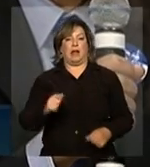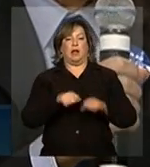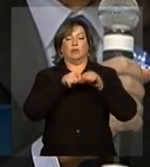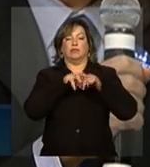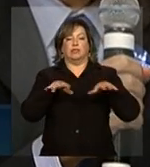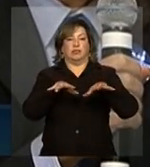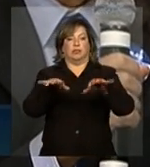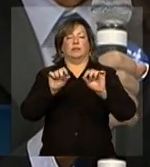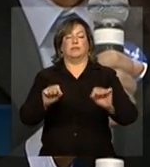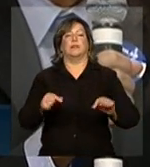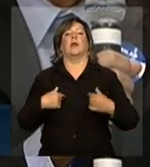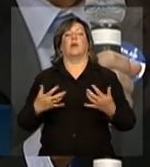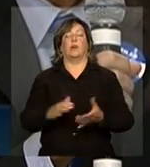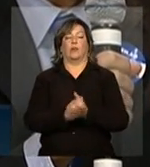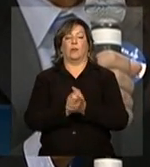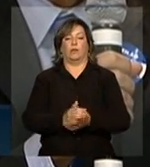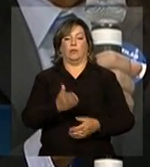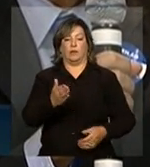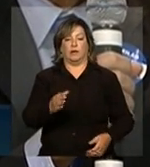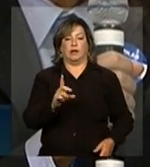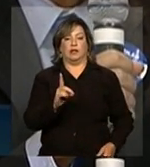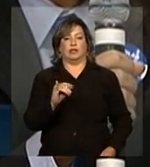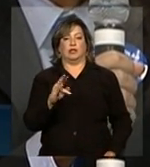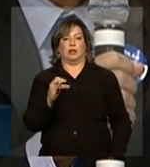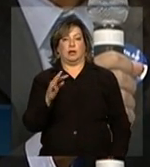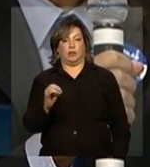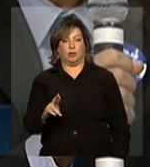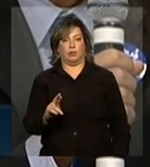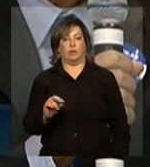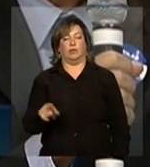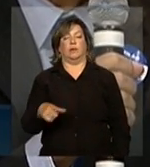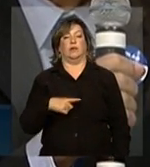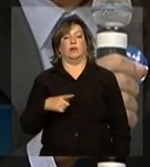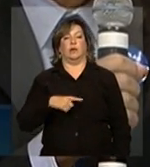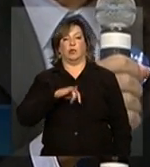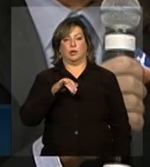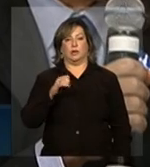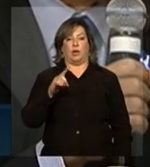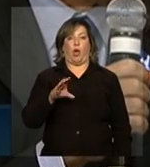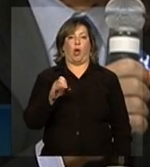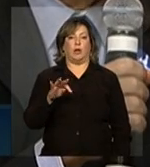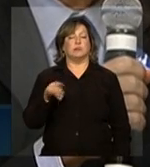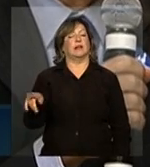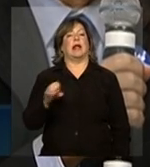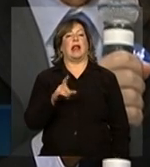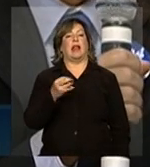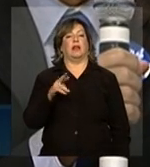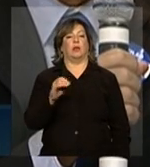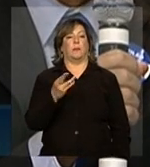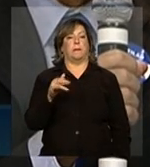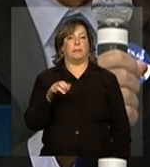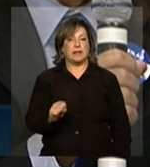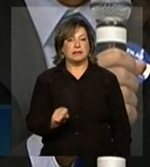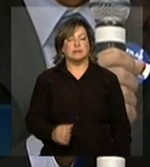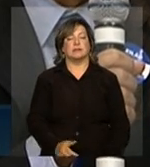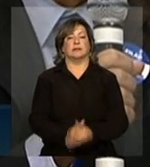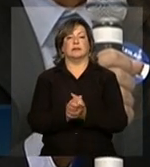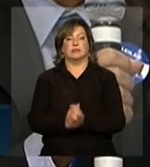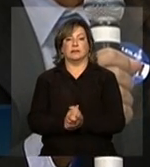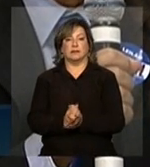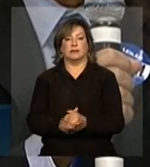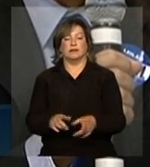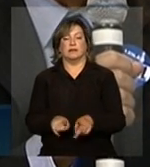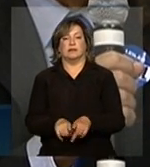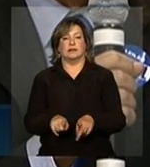Quero cumprimentar o diretor, presidente da ONG, José da Costa, da Eletrobras. Quero cumprimentar o presidente